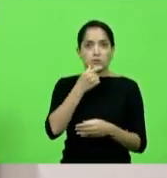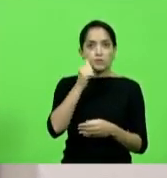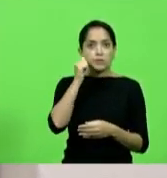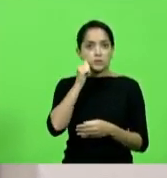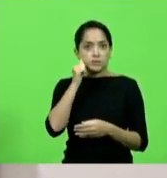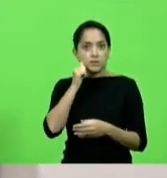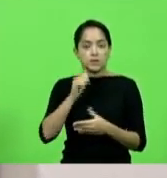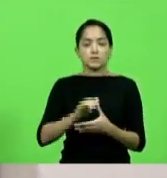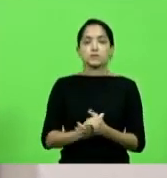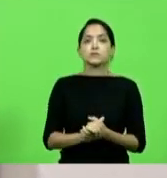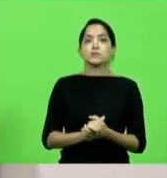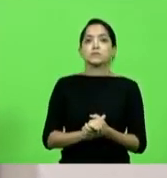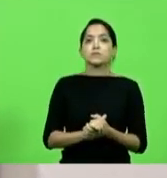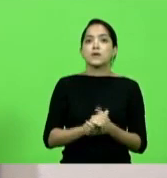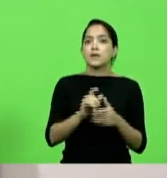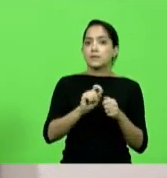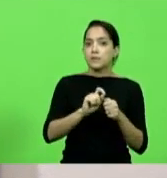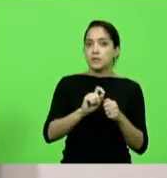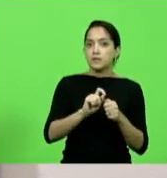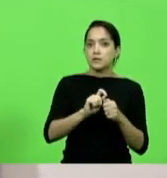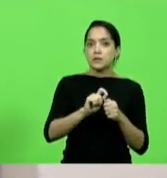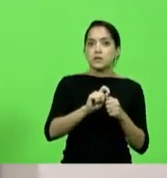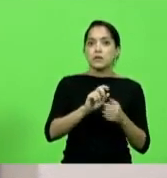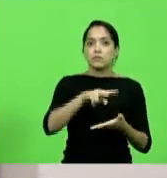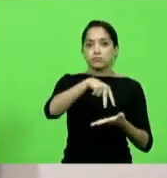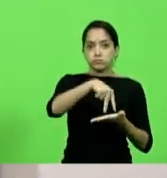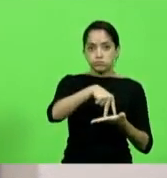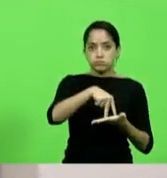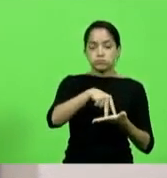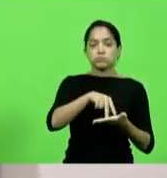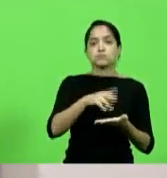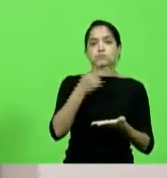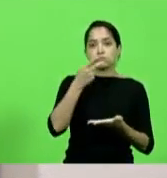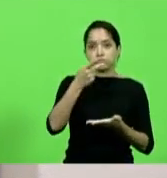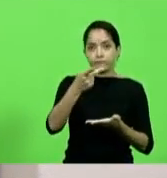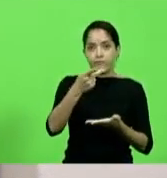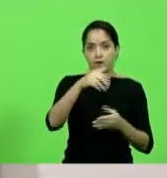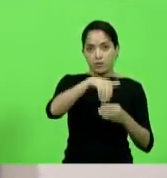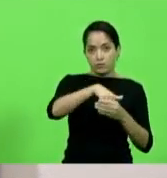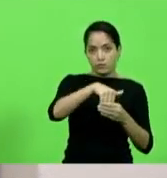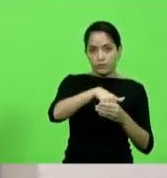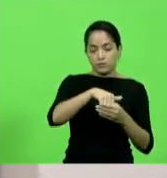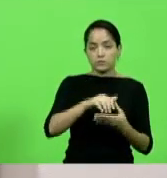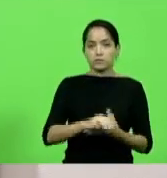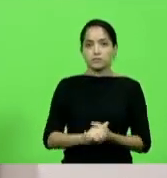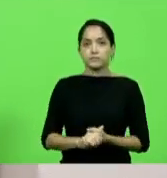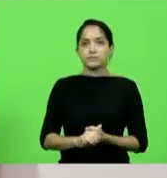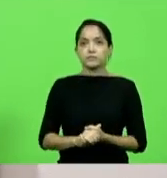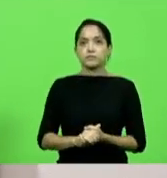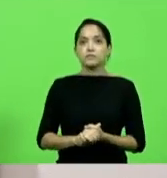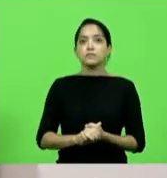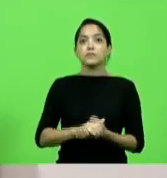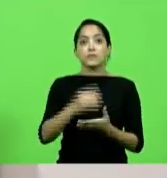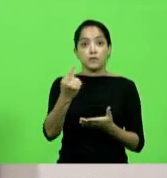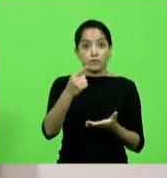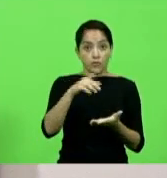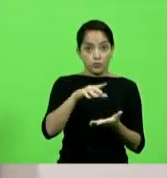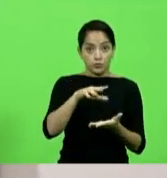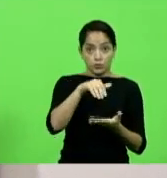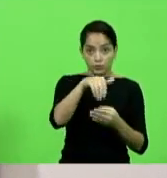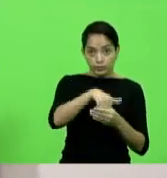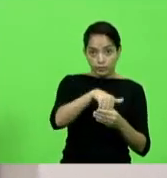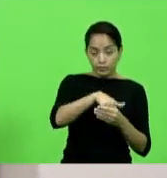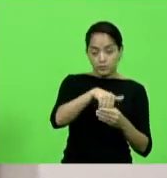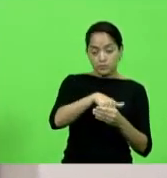deputado deveria, do microfone, declarar seu voto. O senhor presidente votou primeiramente e, logo